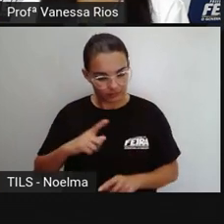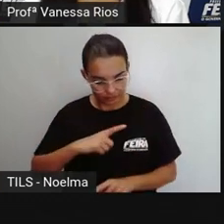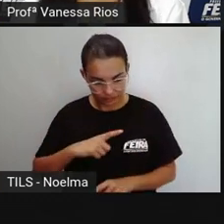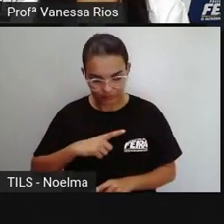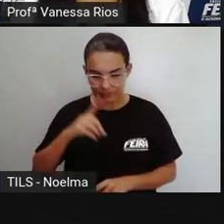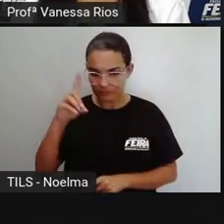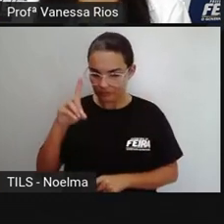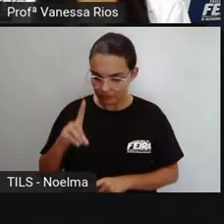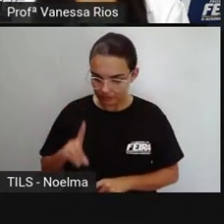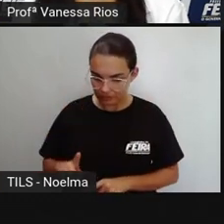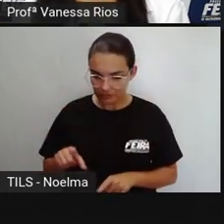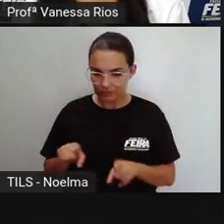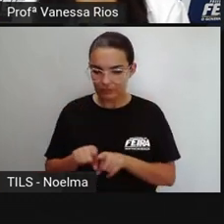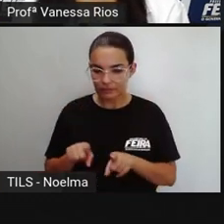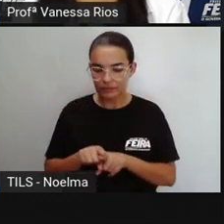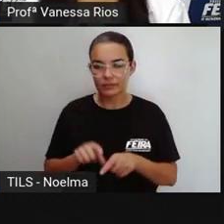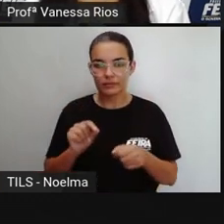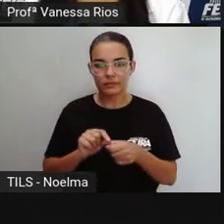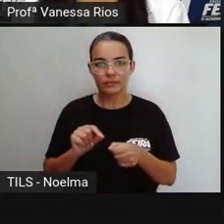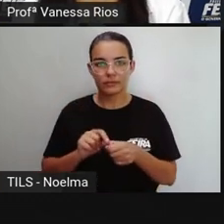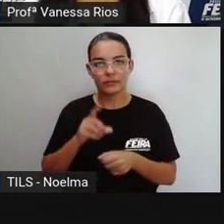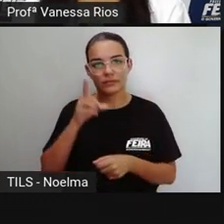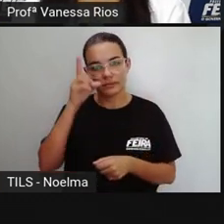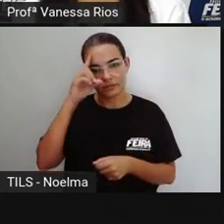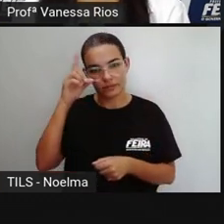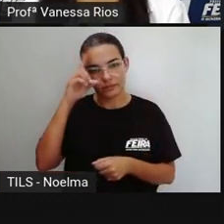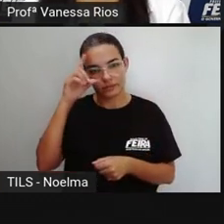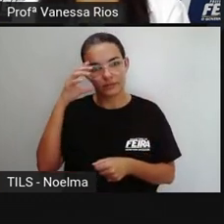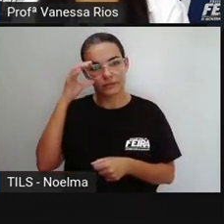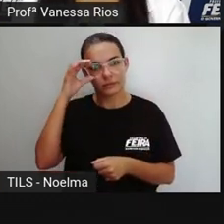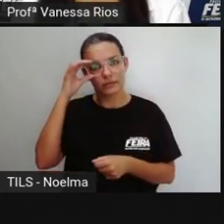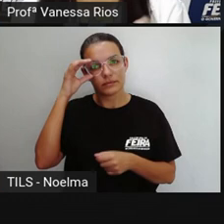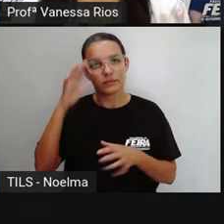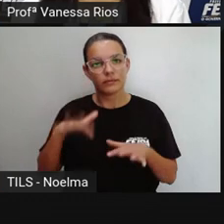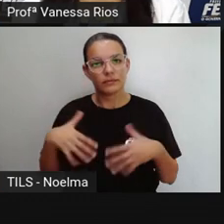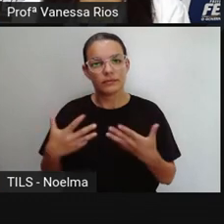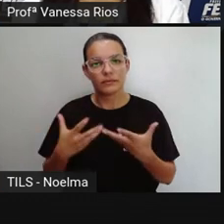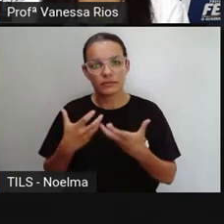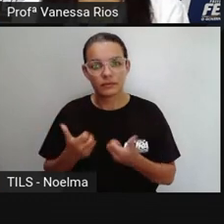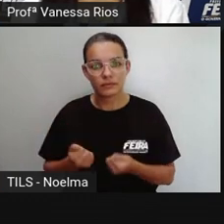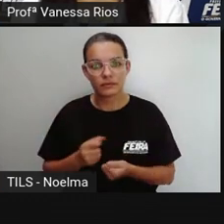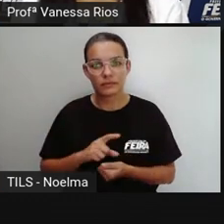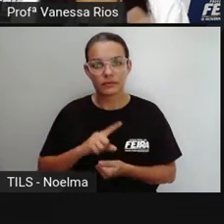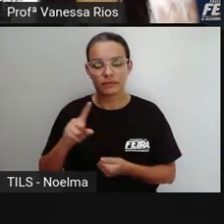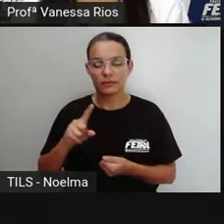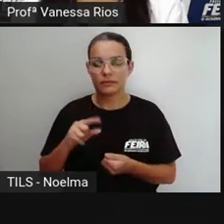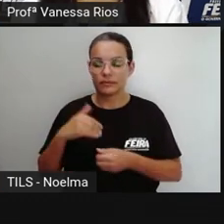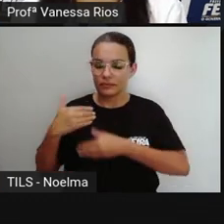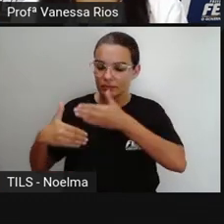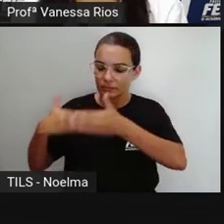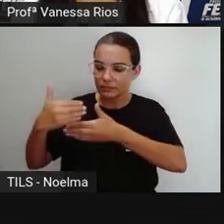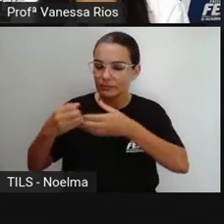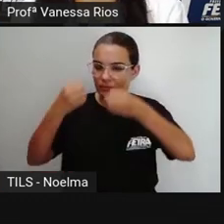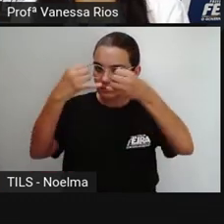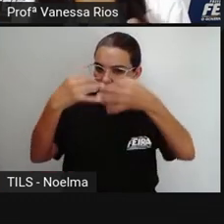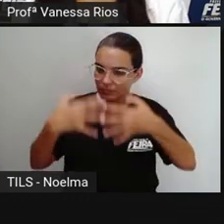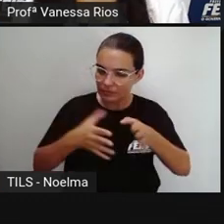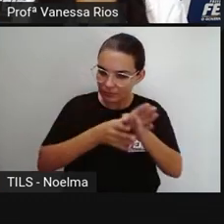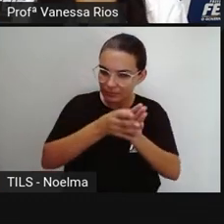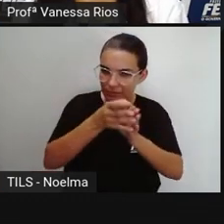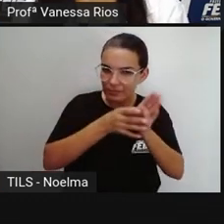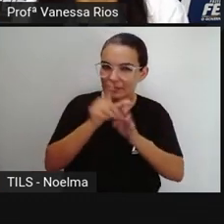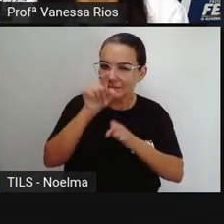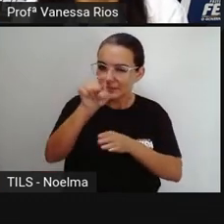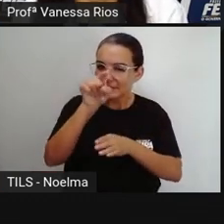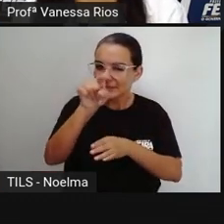e o dever de exercer no seu dia a dia. Então vamos lá, através das explicações, das orientações, você agora